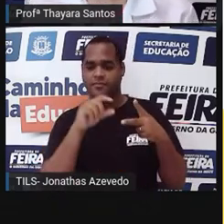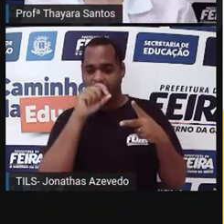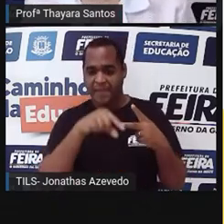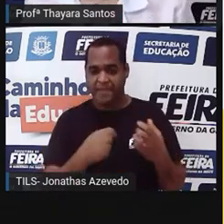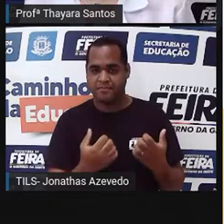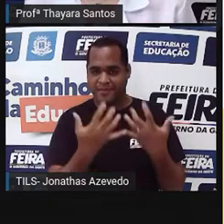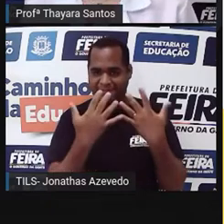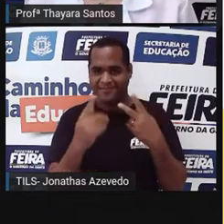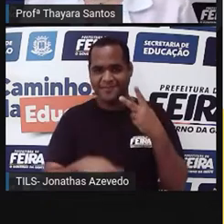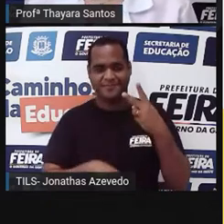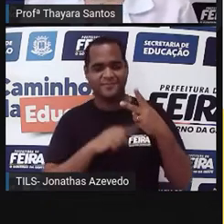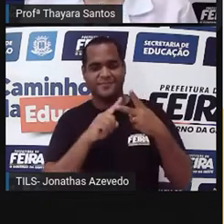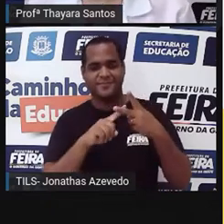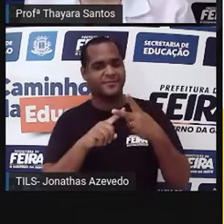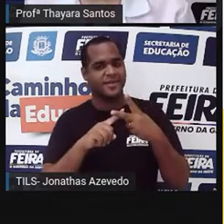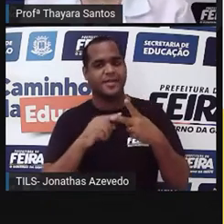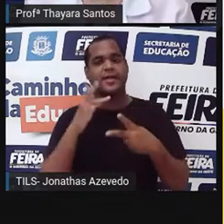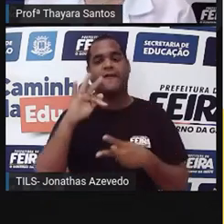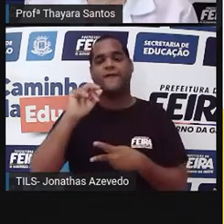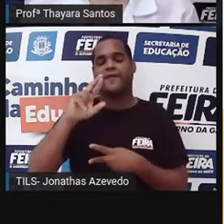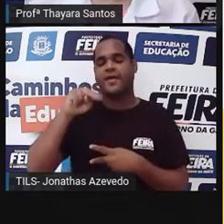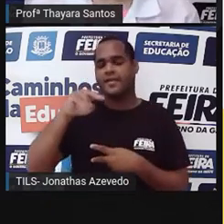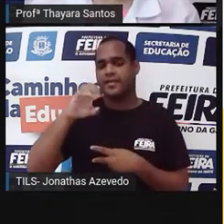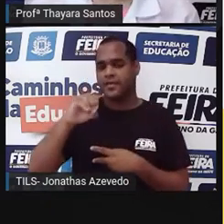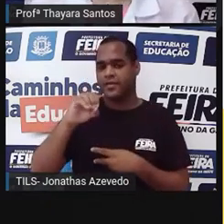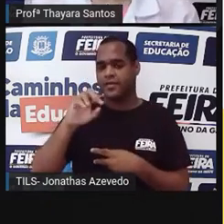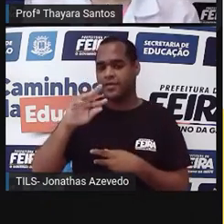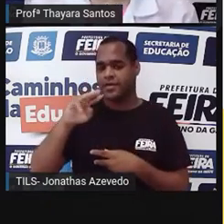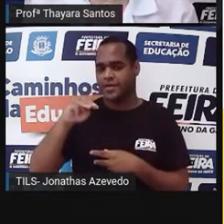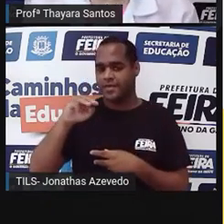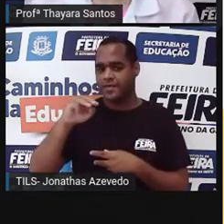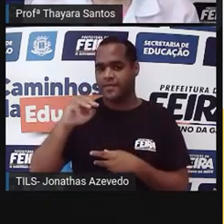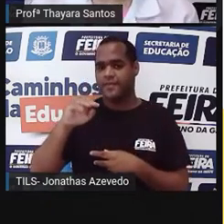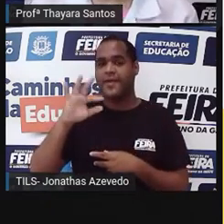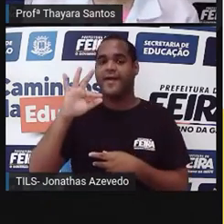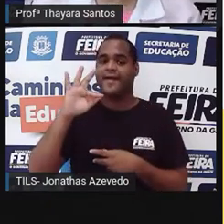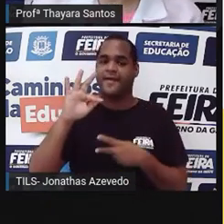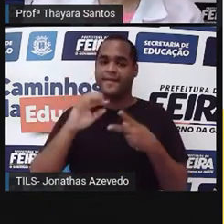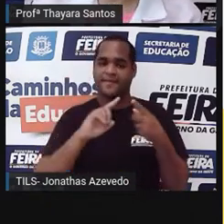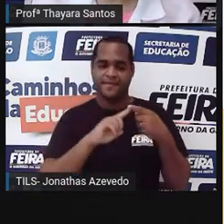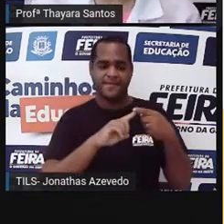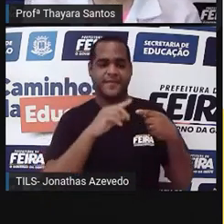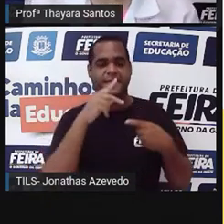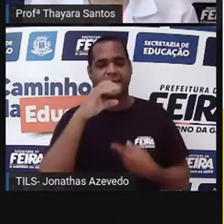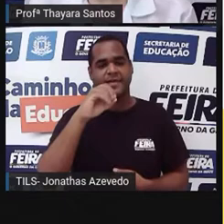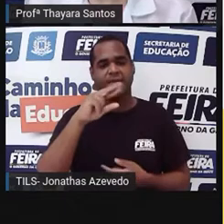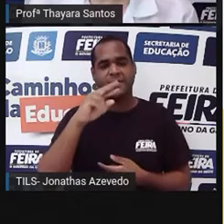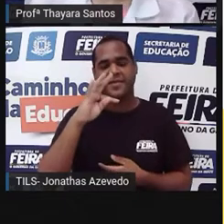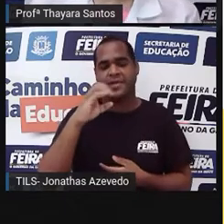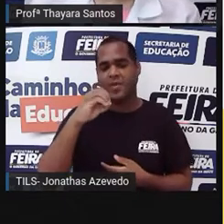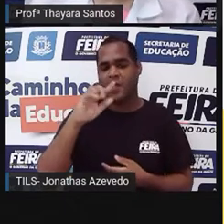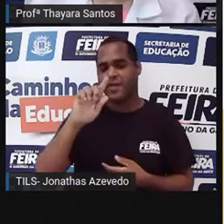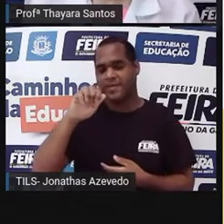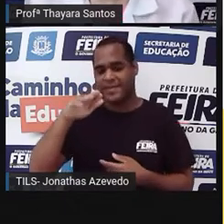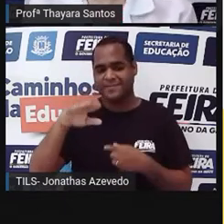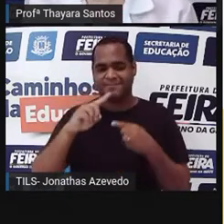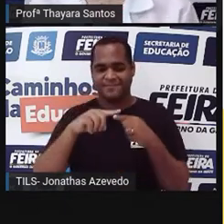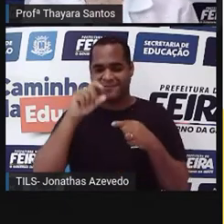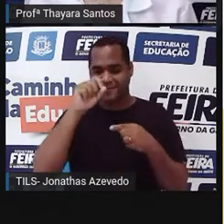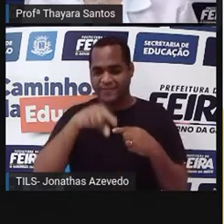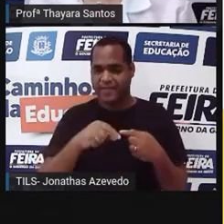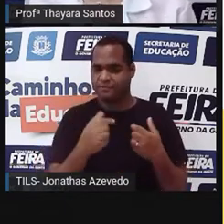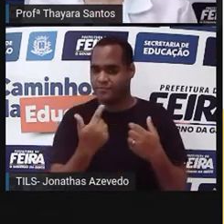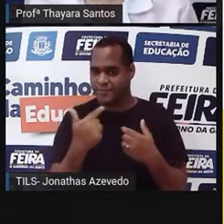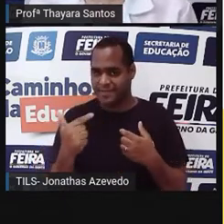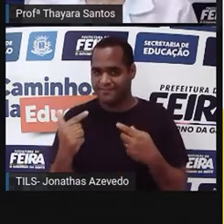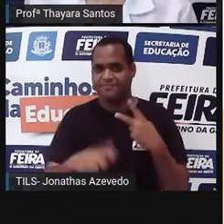e as fanerógamas, que são plantas sem sementes, que além das sementes, desculpa, as criptógamas, que são plantas sem sementes, e as